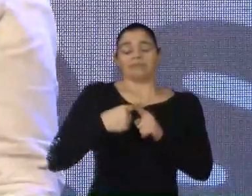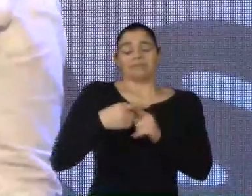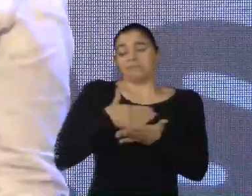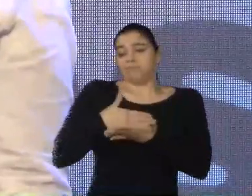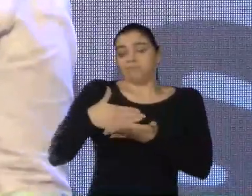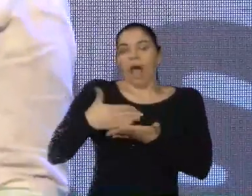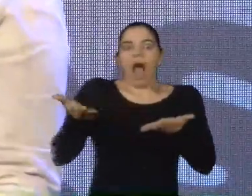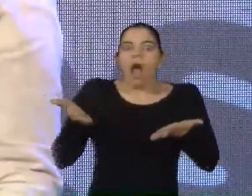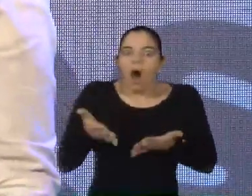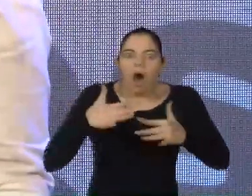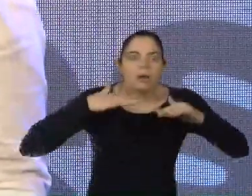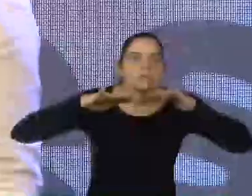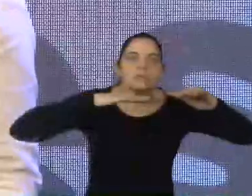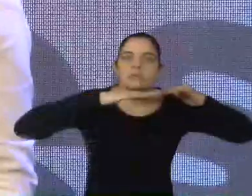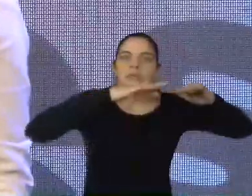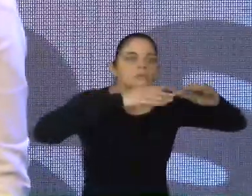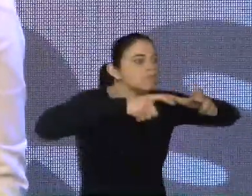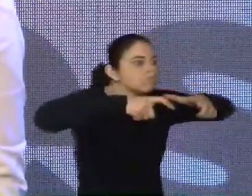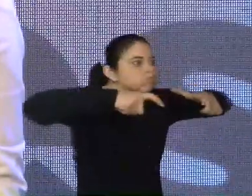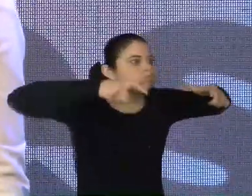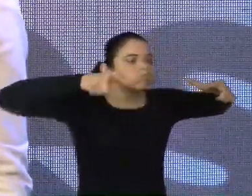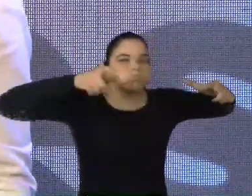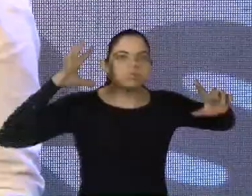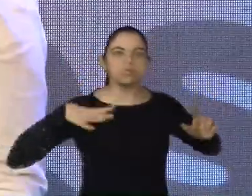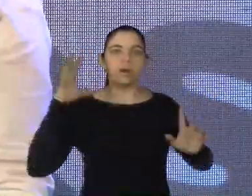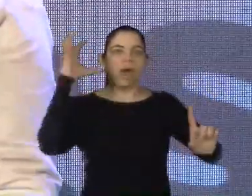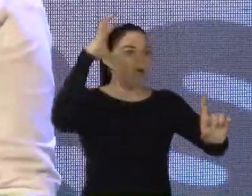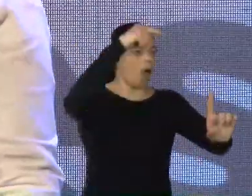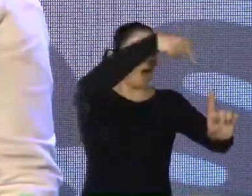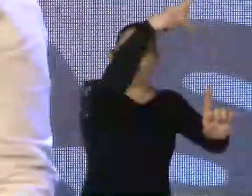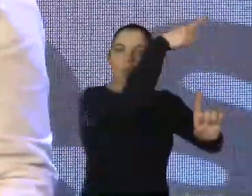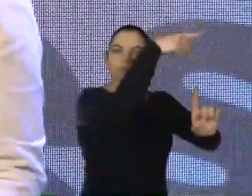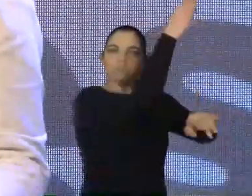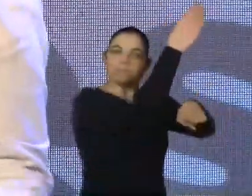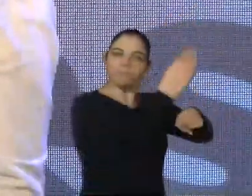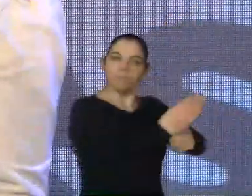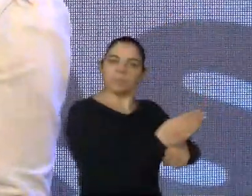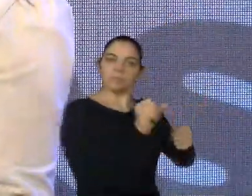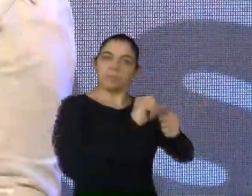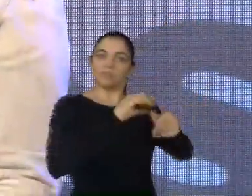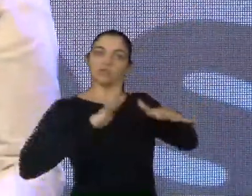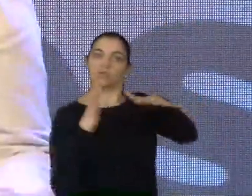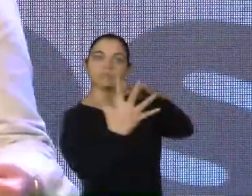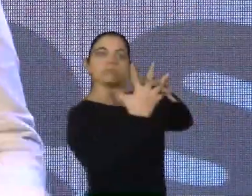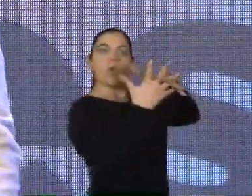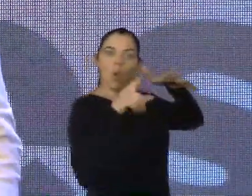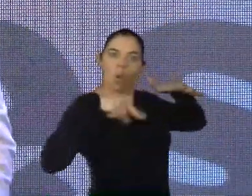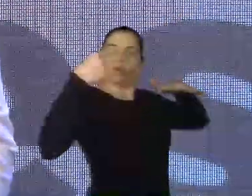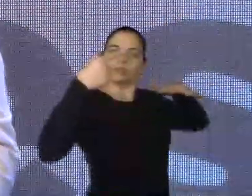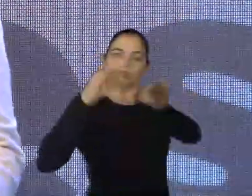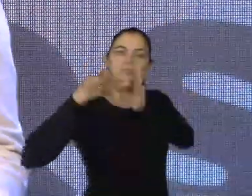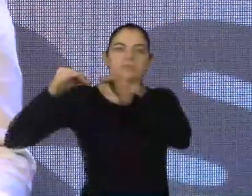imenso que, enfim, atinge todo o Brasil. A gente, dentro do Ser Indipidade, tem outras iniciativas, como o